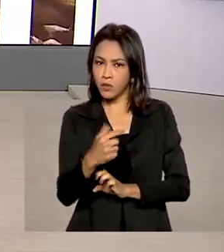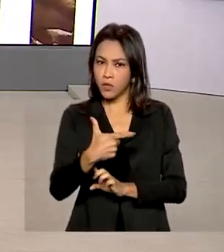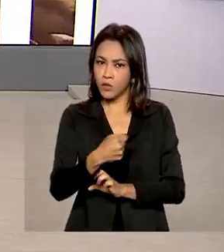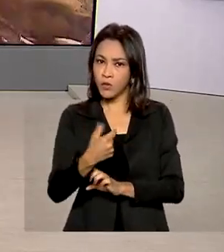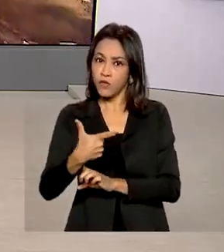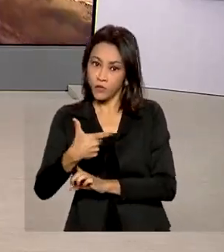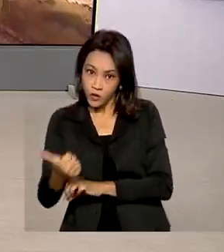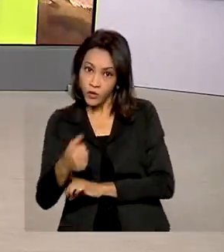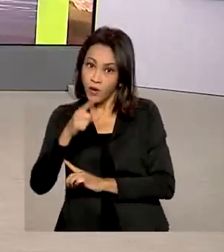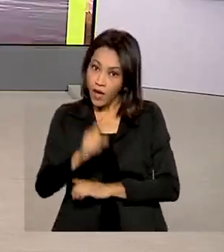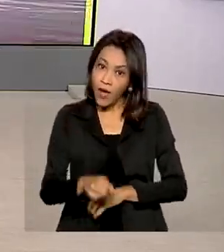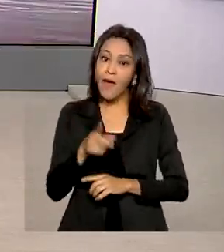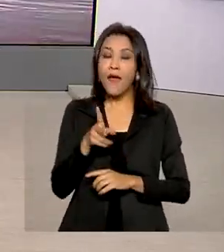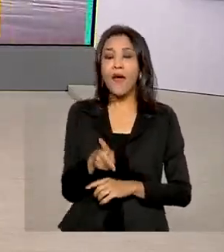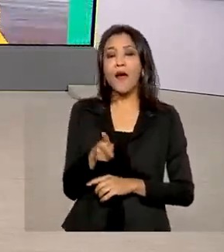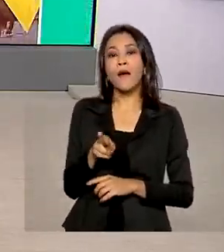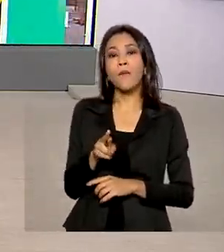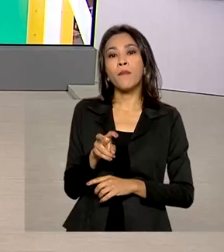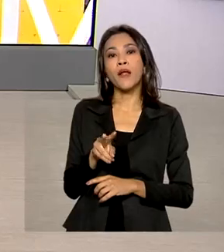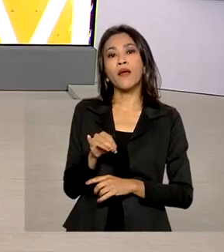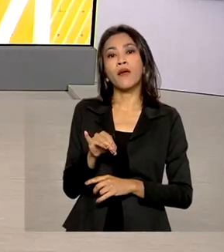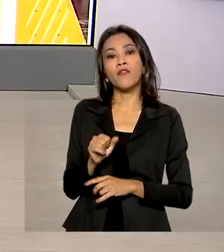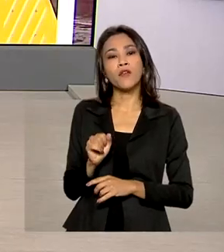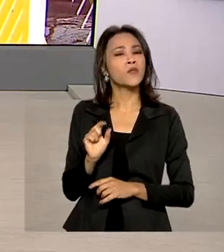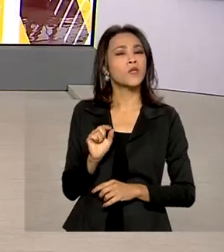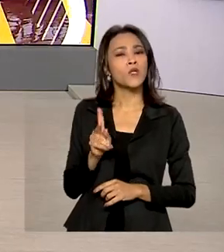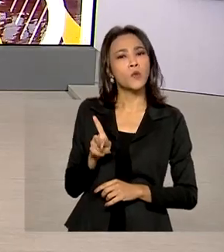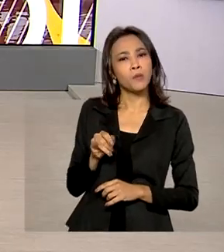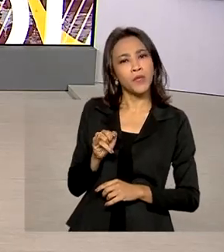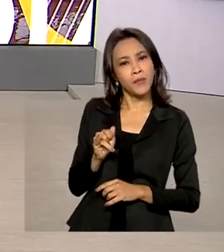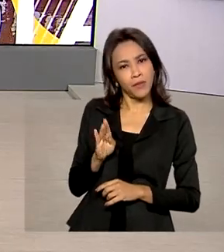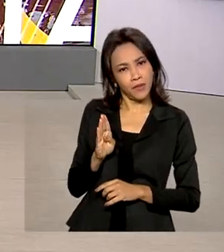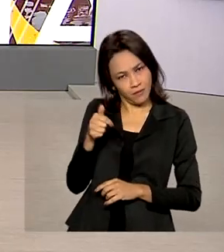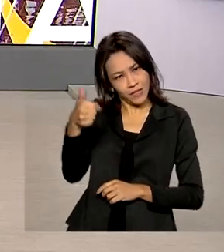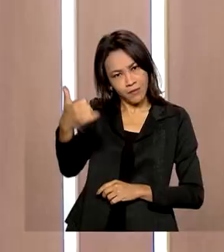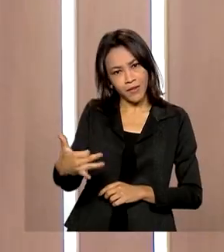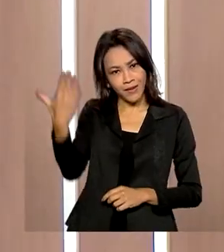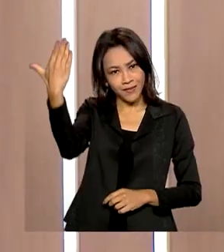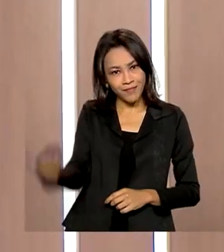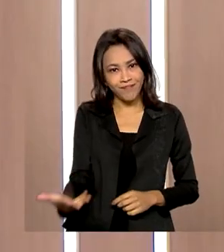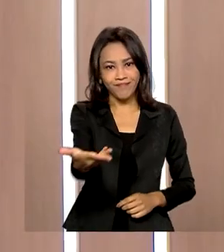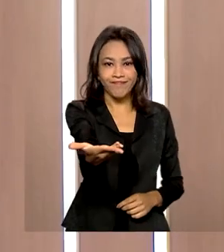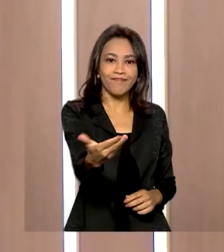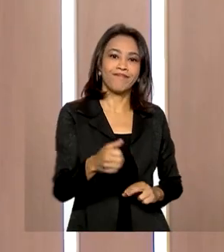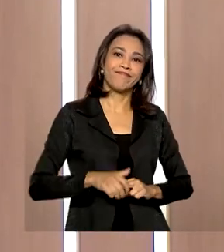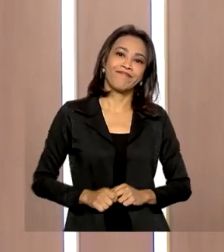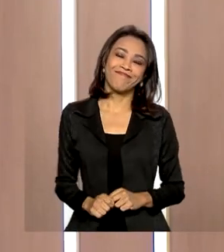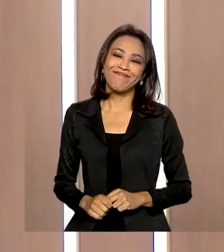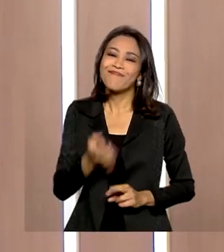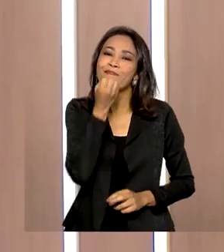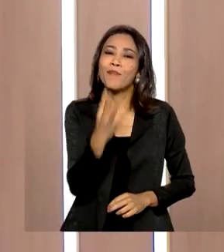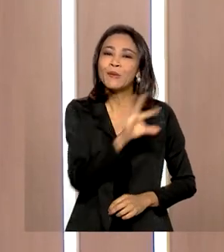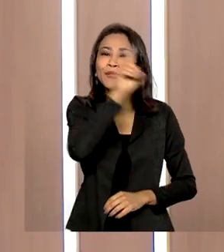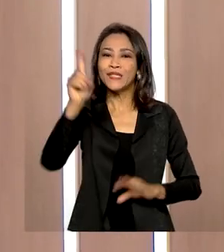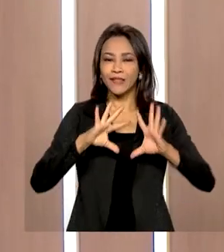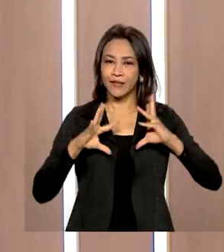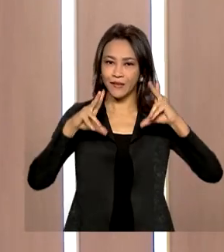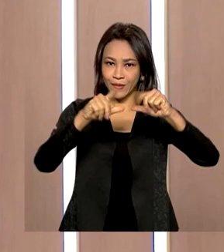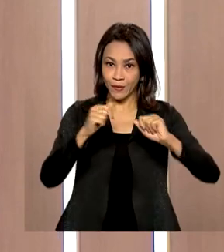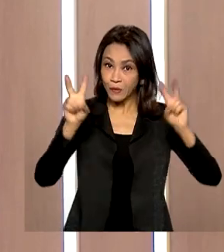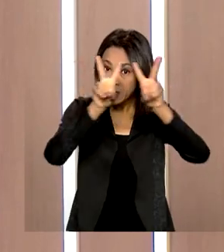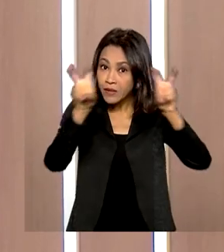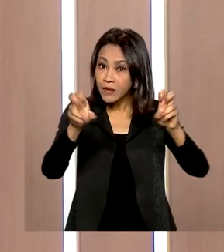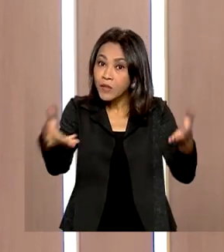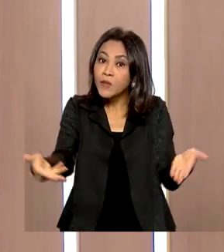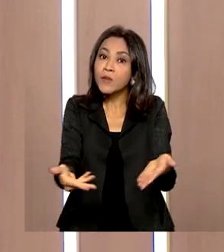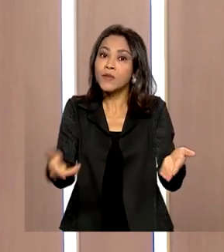prévia do PIB feita pela instituição. Quem comenta é Ricardo Caldas. Bom dia, bom dia a todos. O nosso tema de